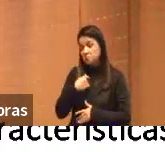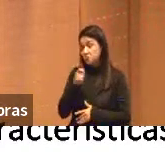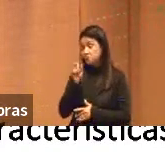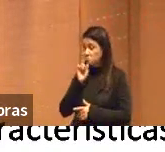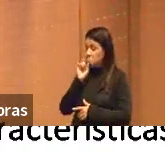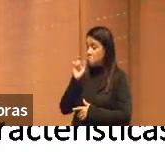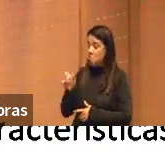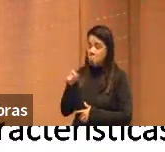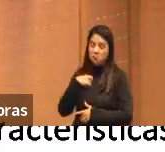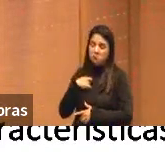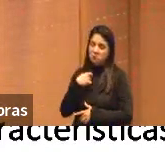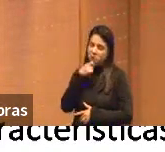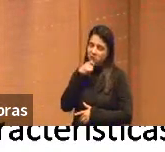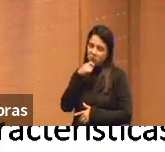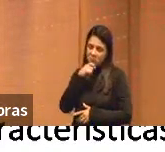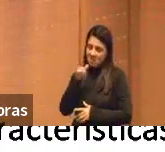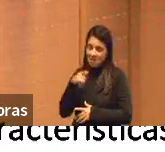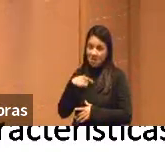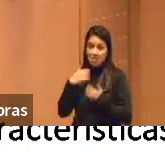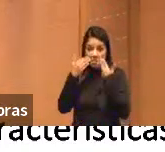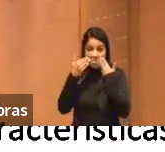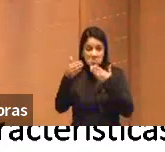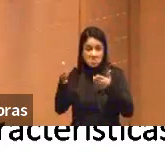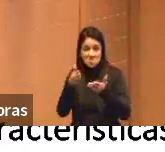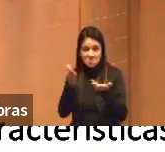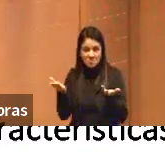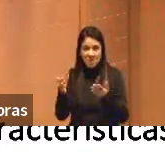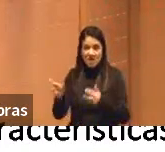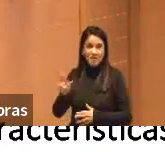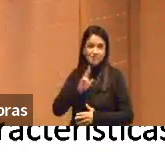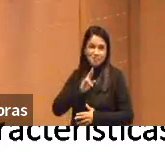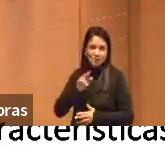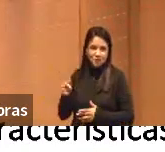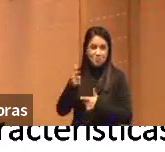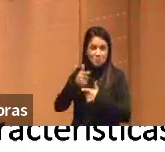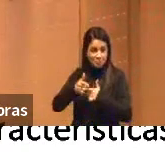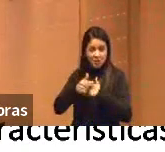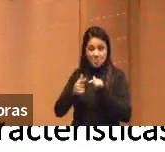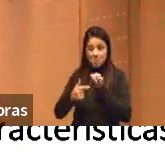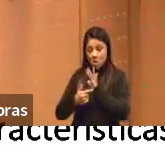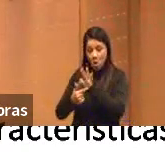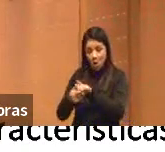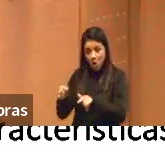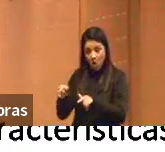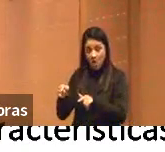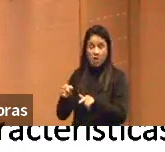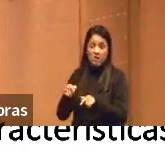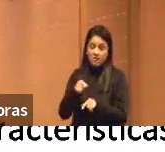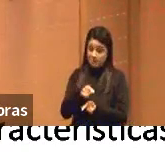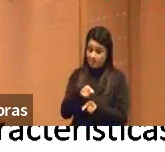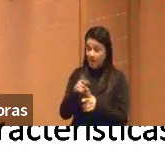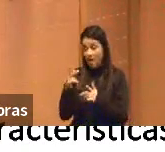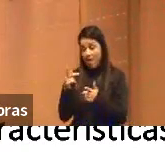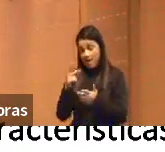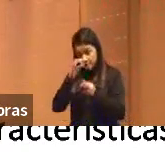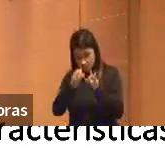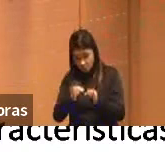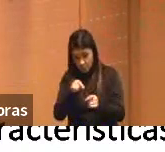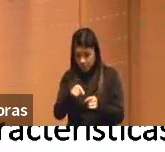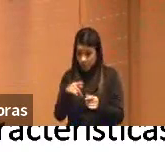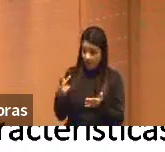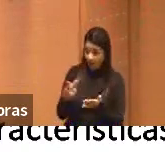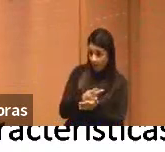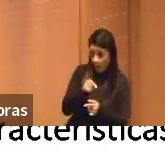pouco ofendido quando a gente critica em público a resposta dele, mostrando os problemas. Olha só, ele puxou para isso, ele acertou aqui,